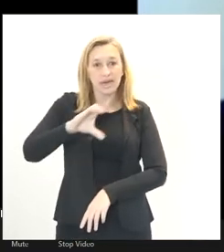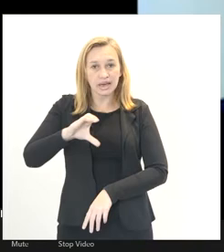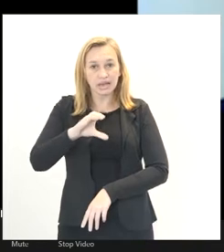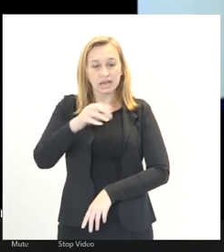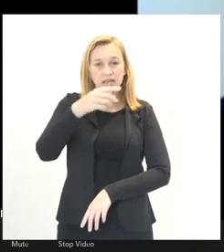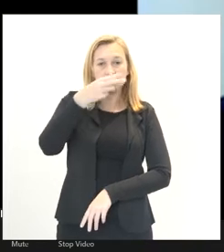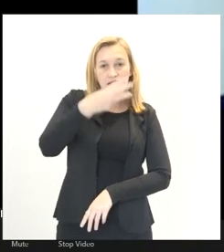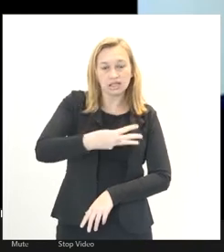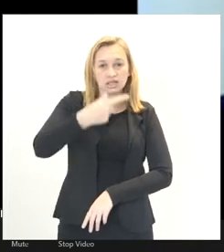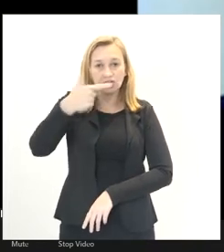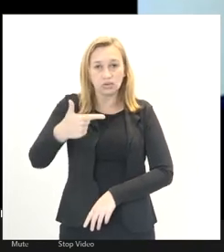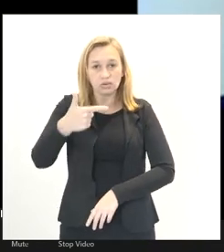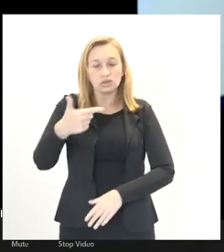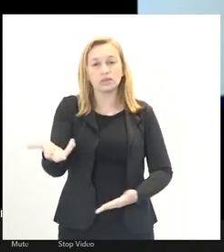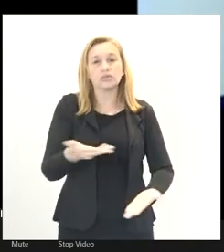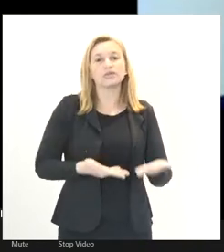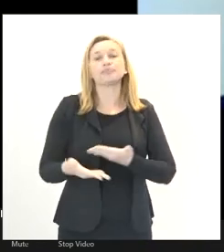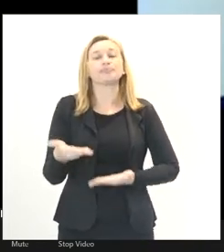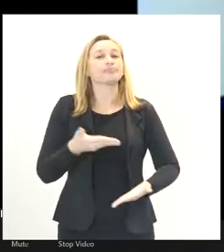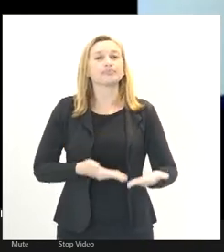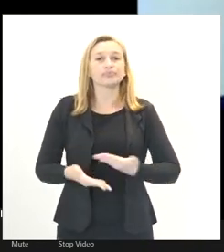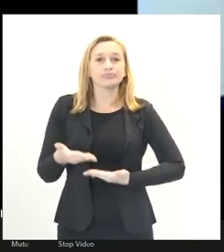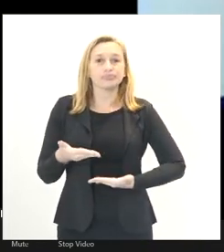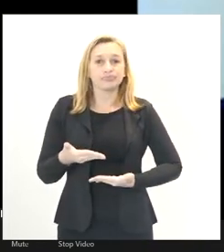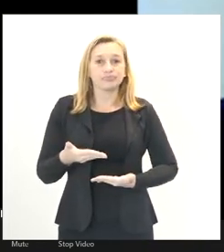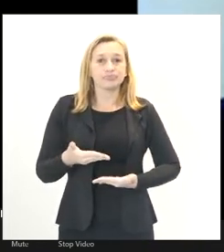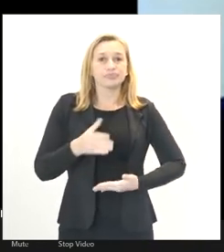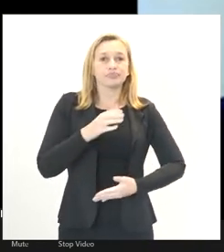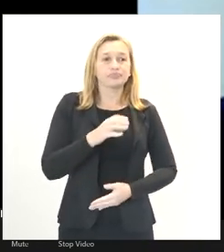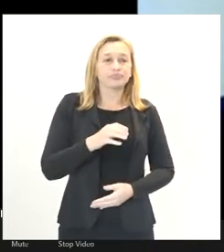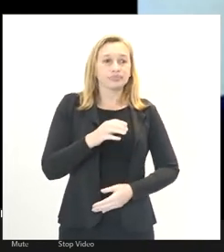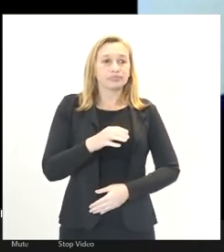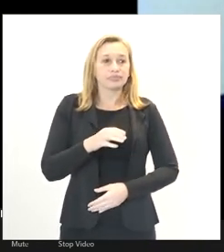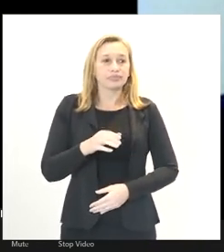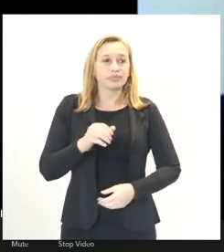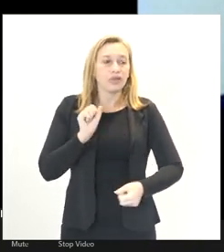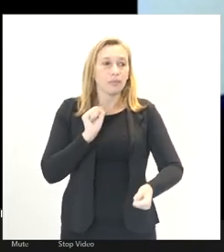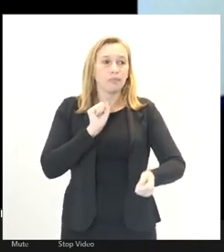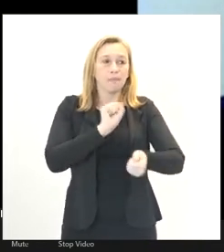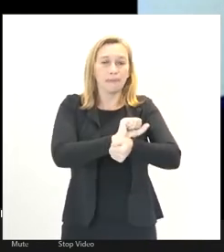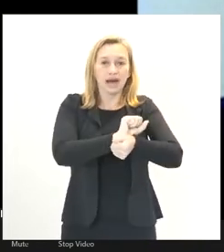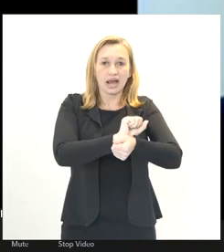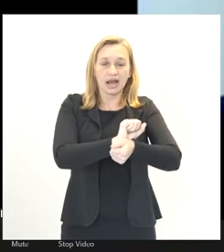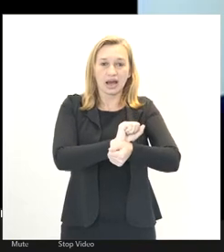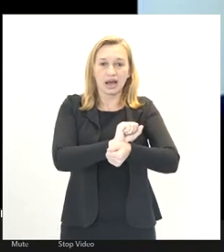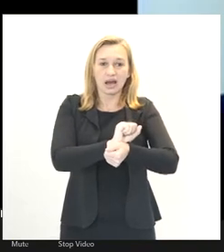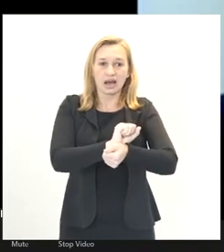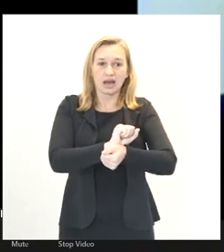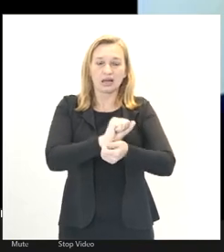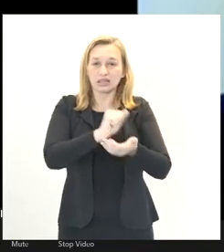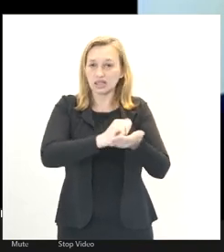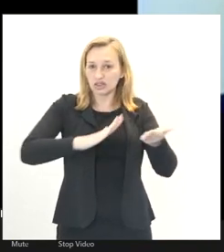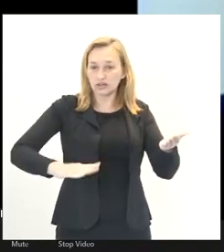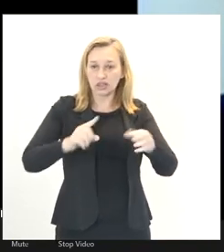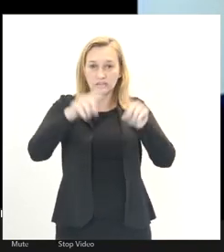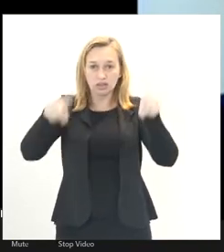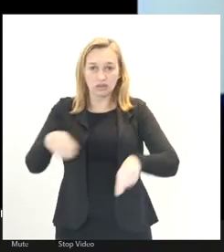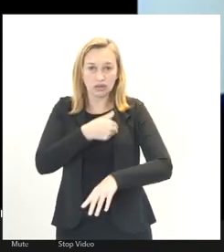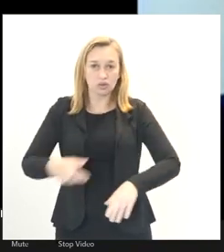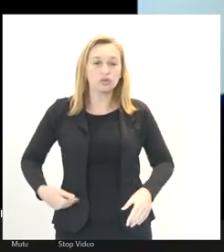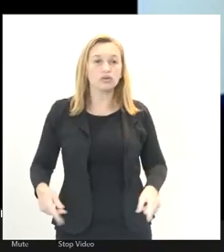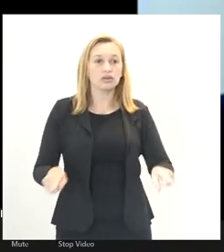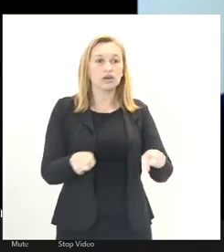participação do ato e da paralisação das suas atividades, atividades dos seus servidores, tanto da